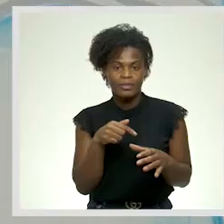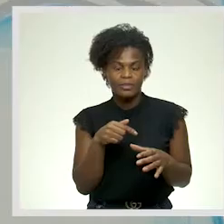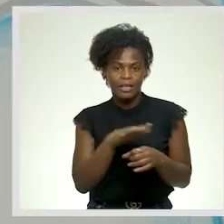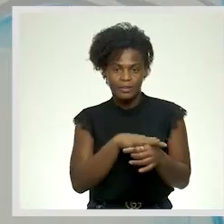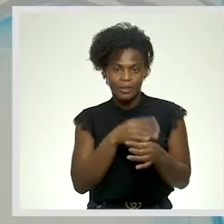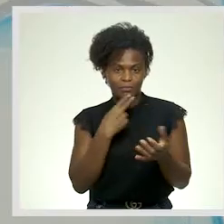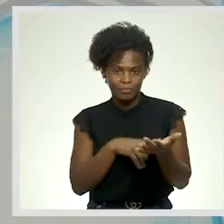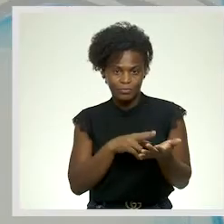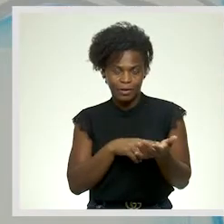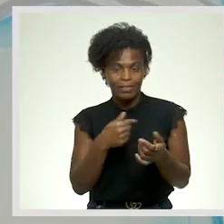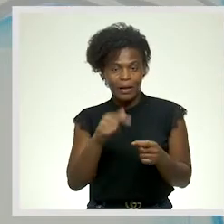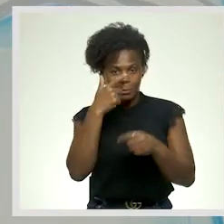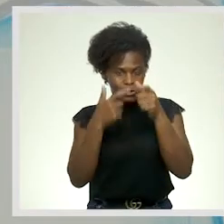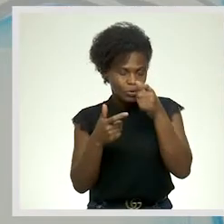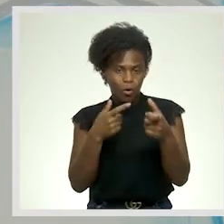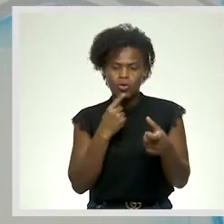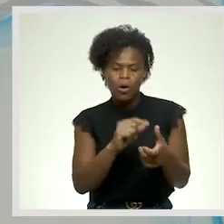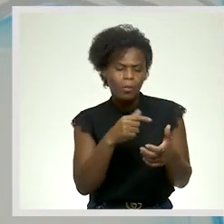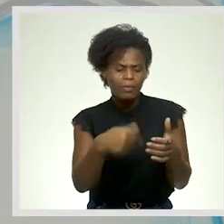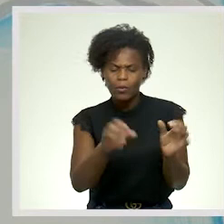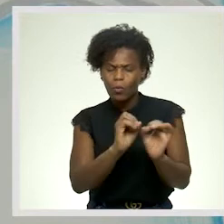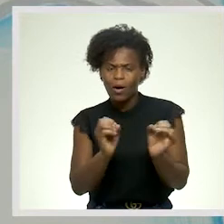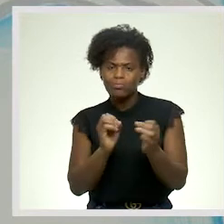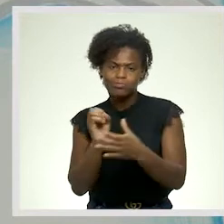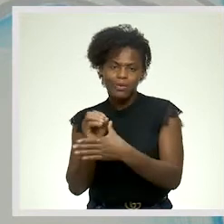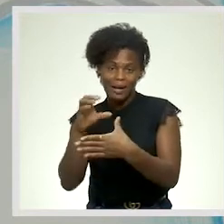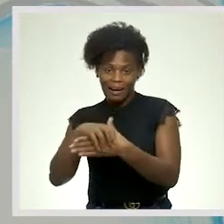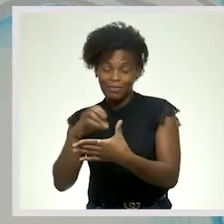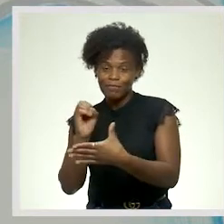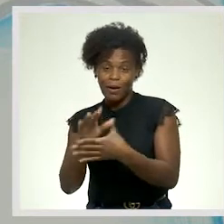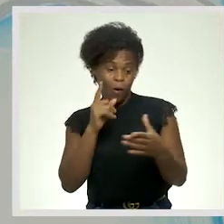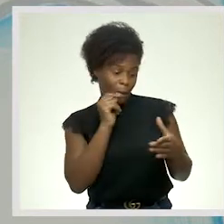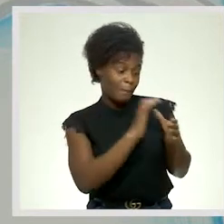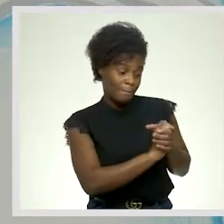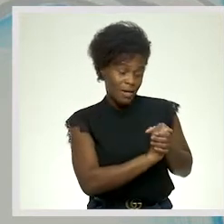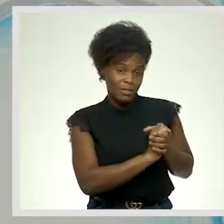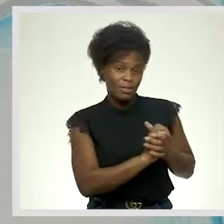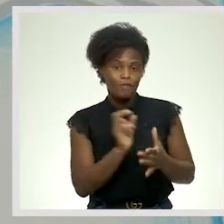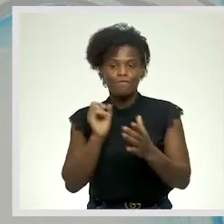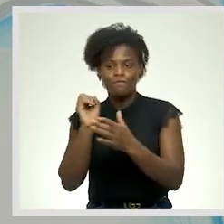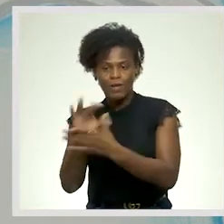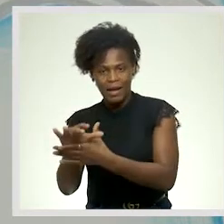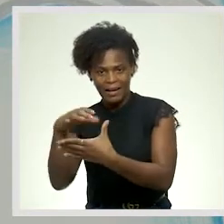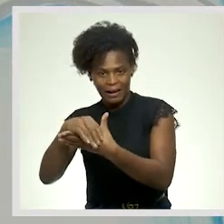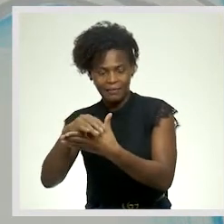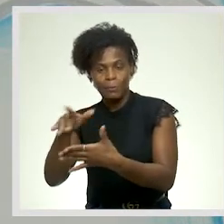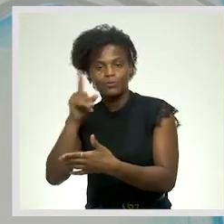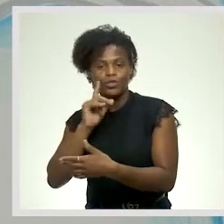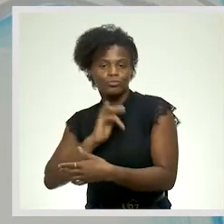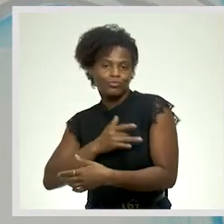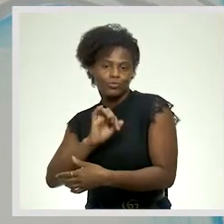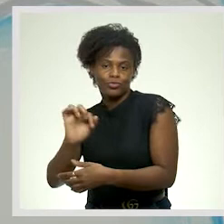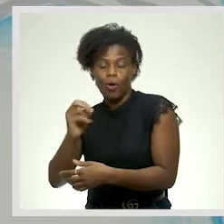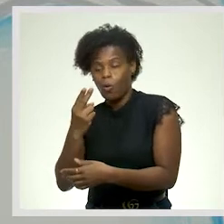temos um autor anónimo, que se dirige, por sinal, o marido, que se dirige à sua amada ou